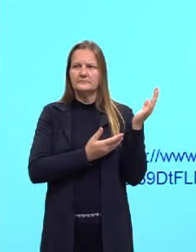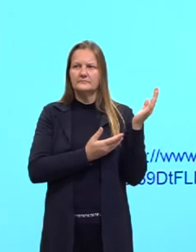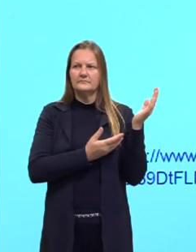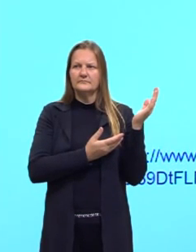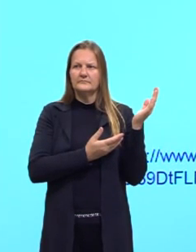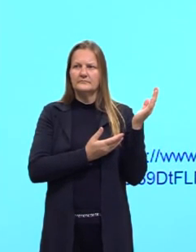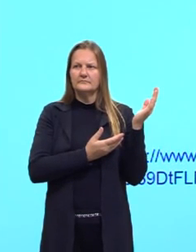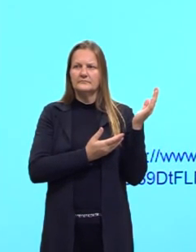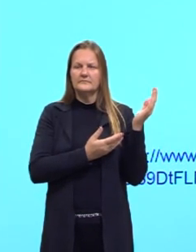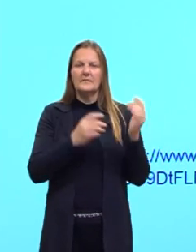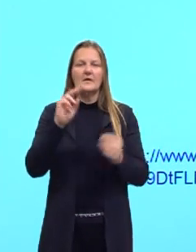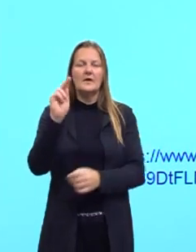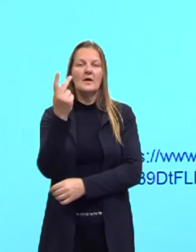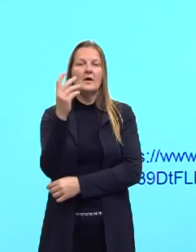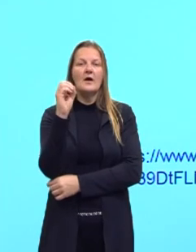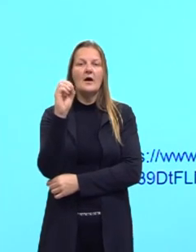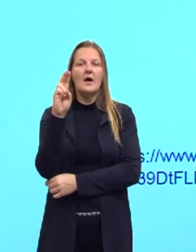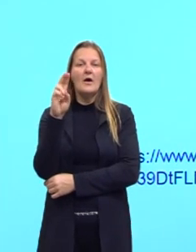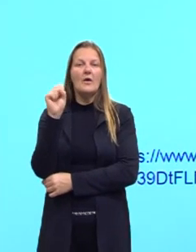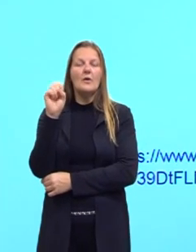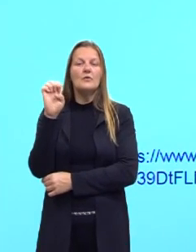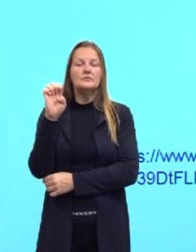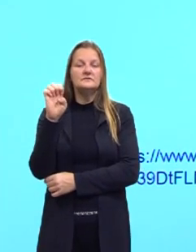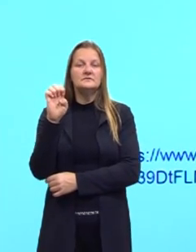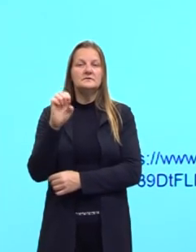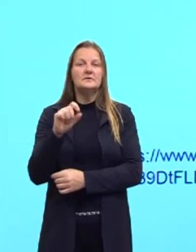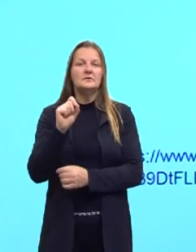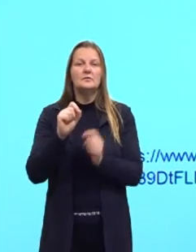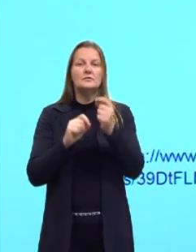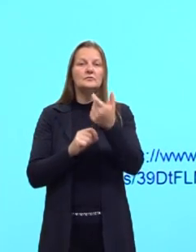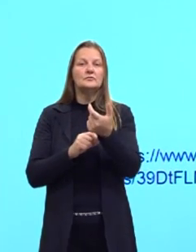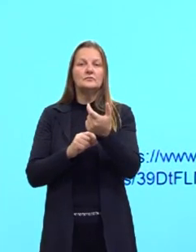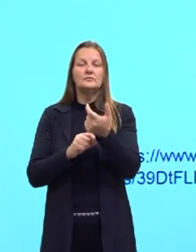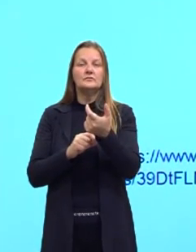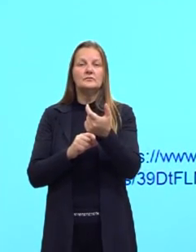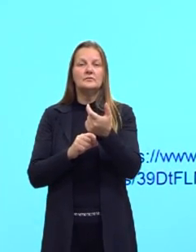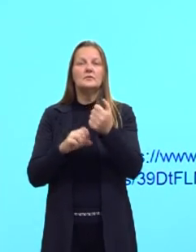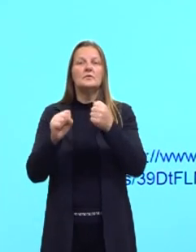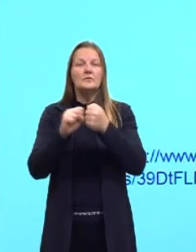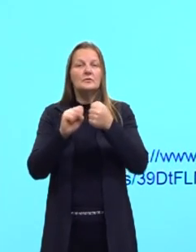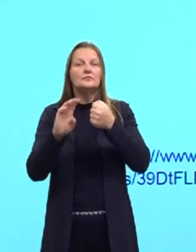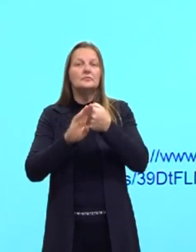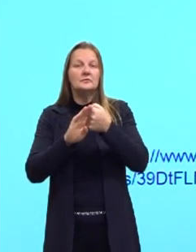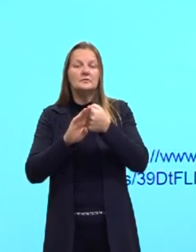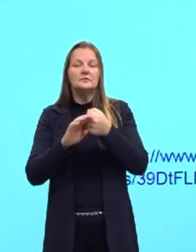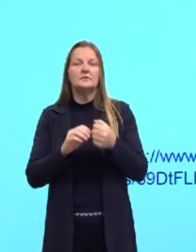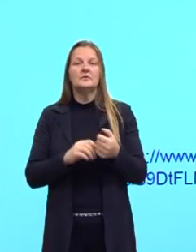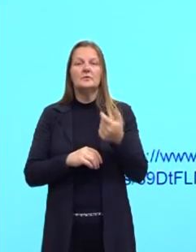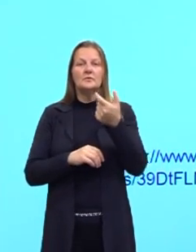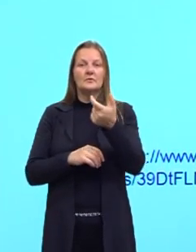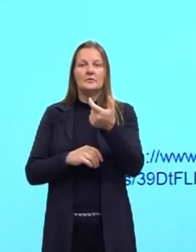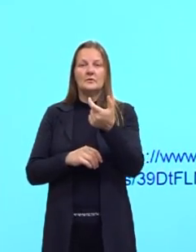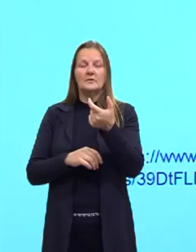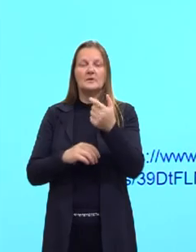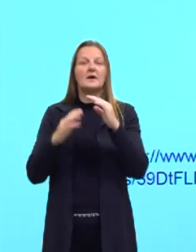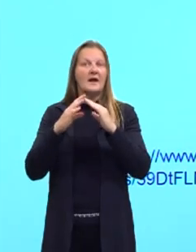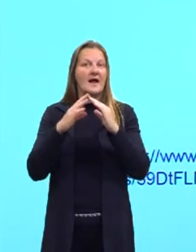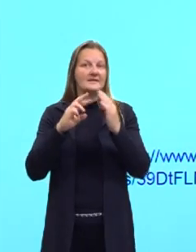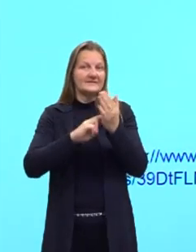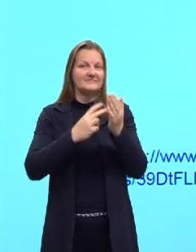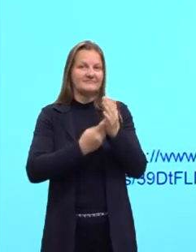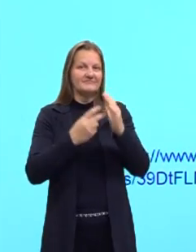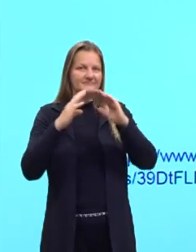Aqui, eu tenho a palavra house. A palavra house é um substantivo, né? Então, house significa casa,